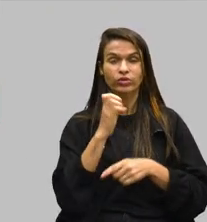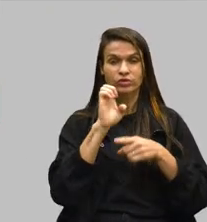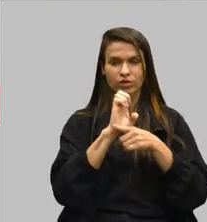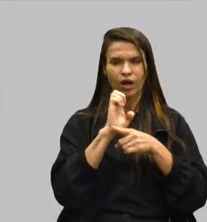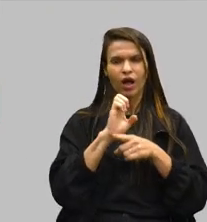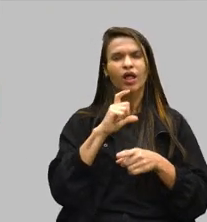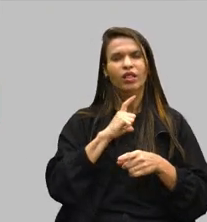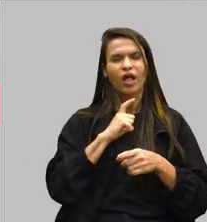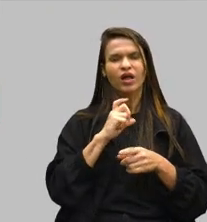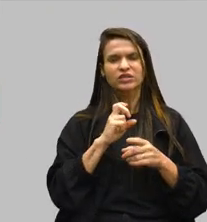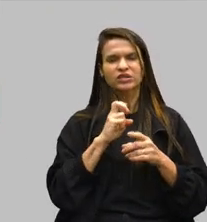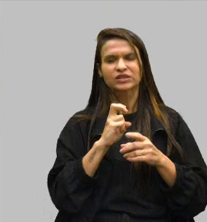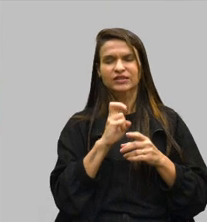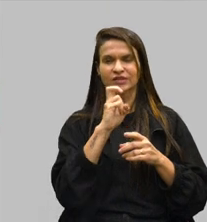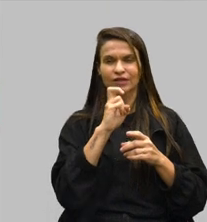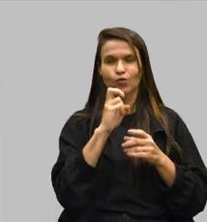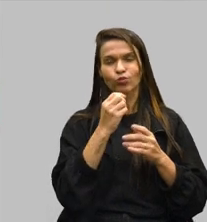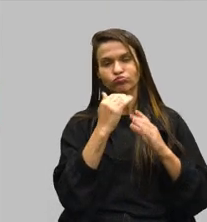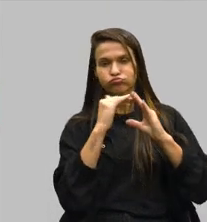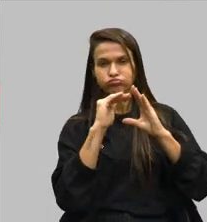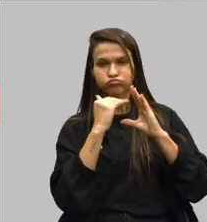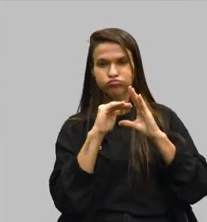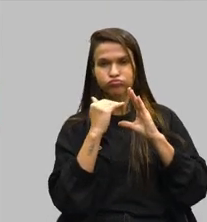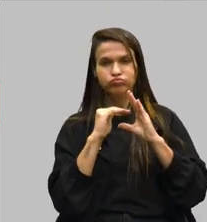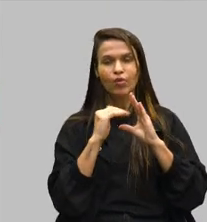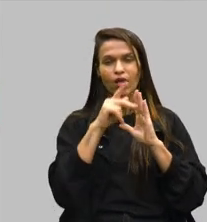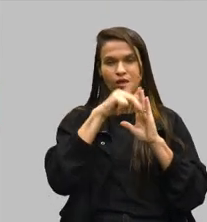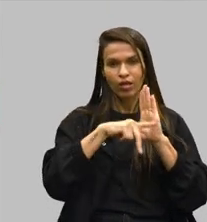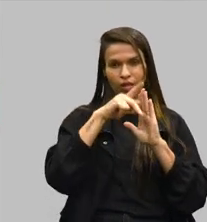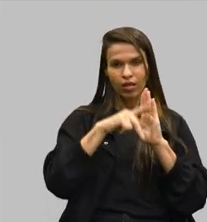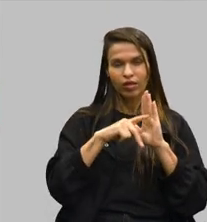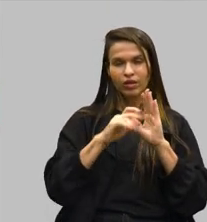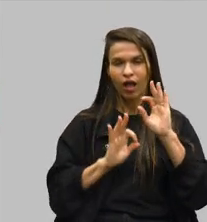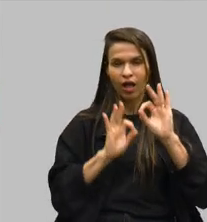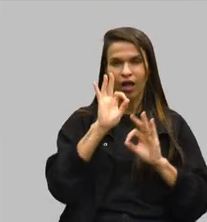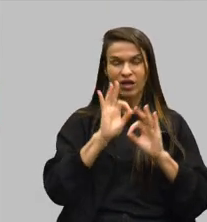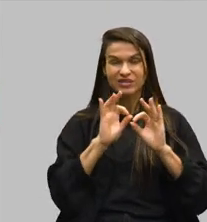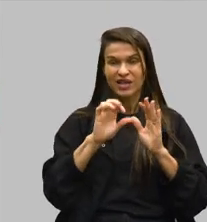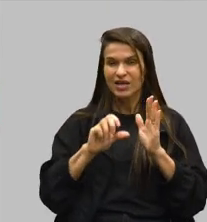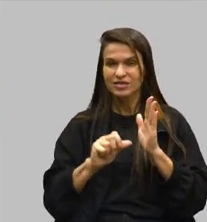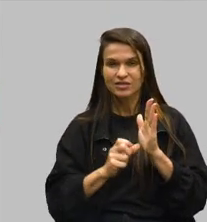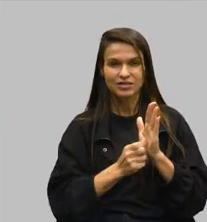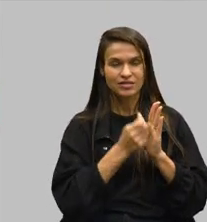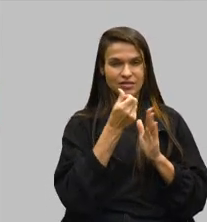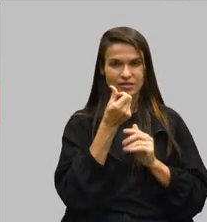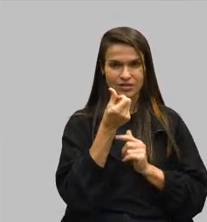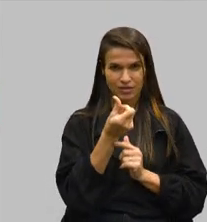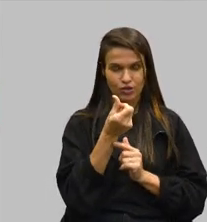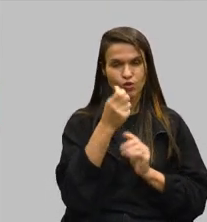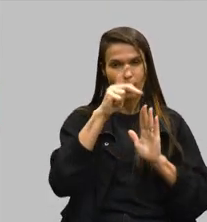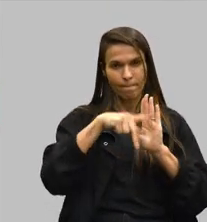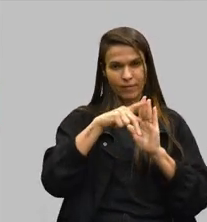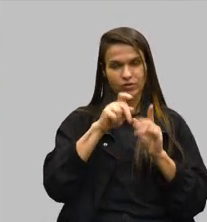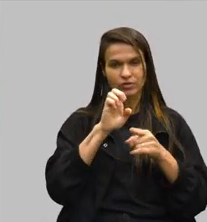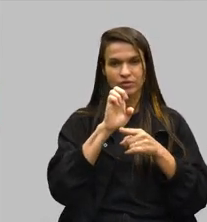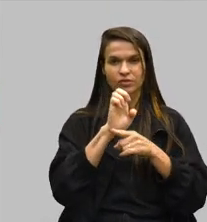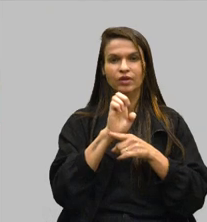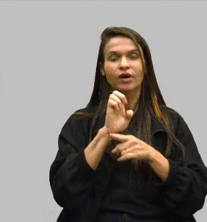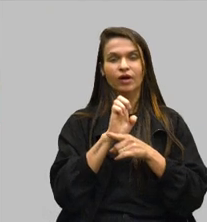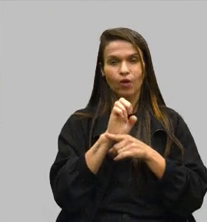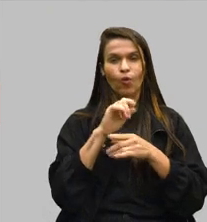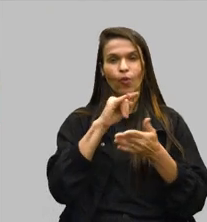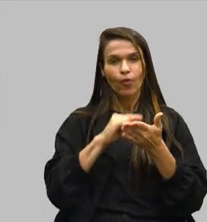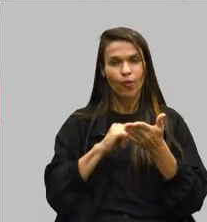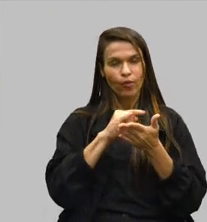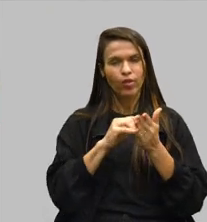edições publicadas desse plano, está em fase de formulação da sexta edição do Plano Estadual. A minuta inicial dessa